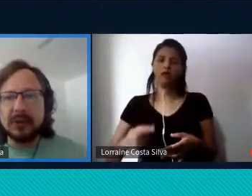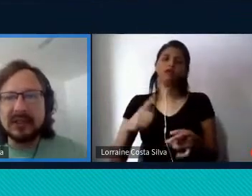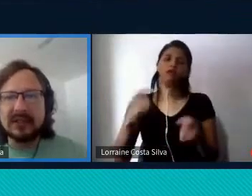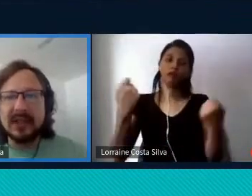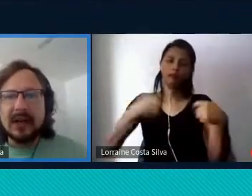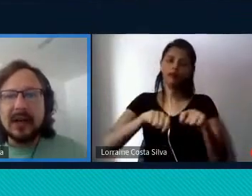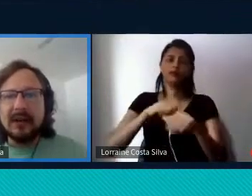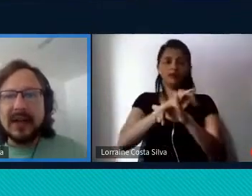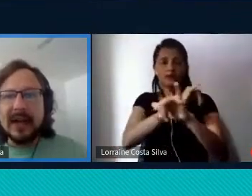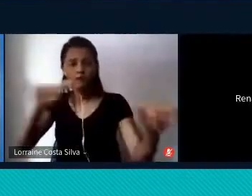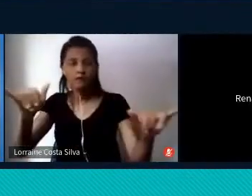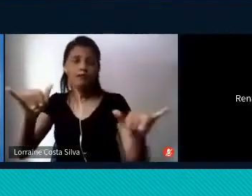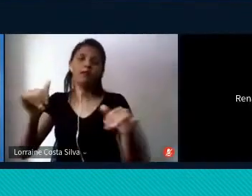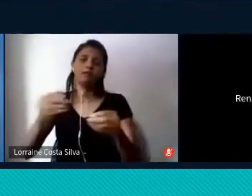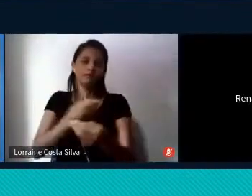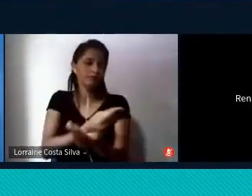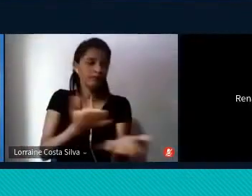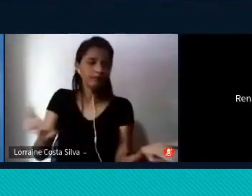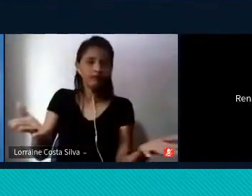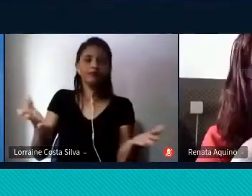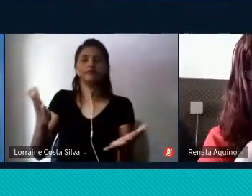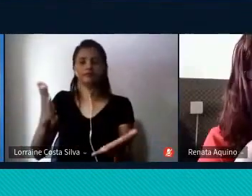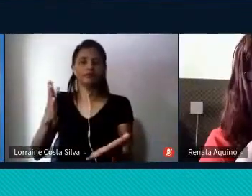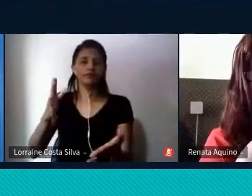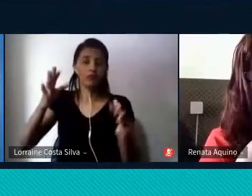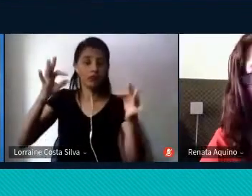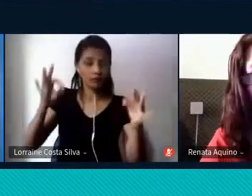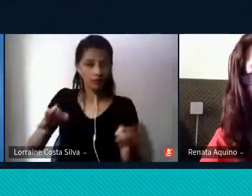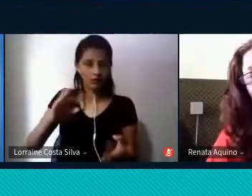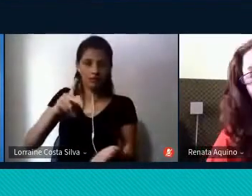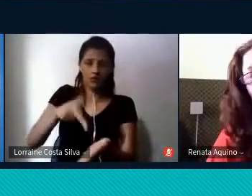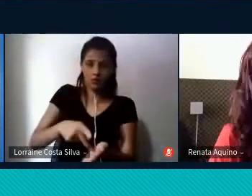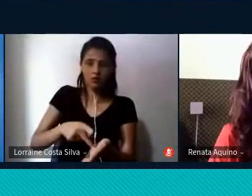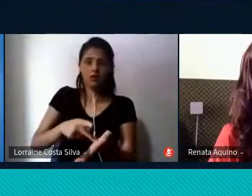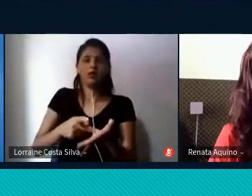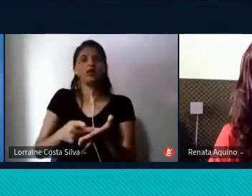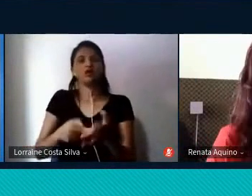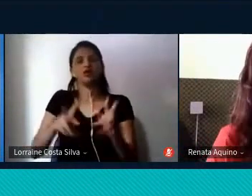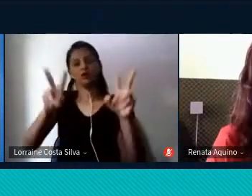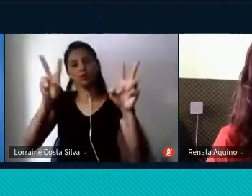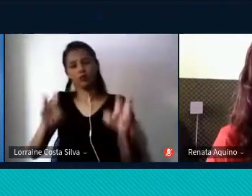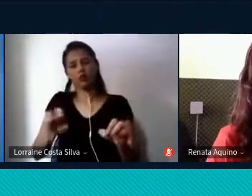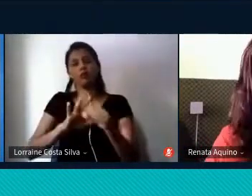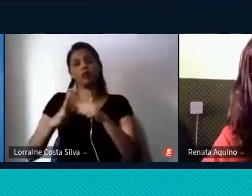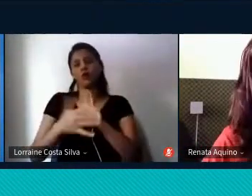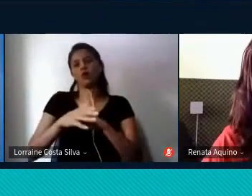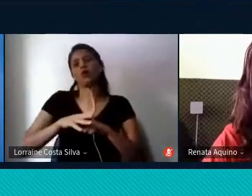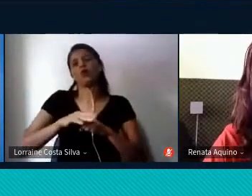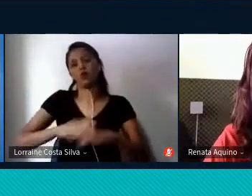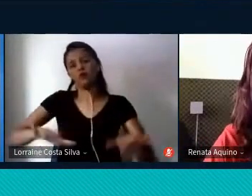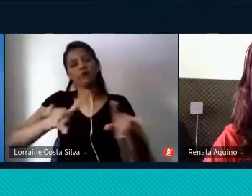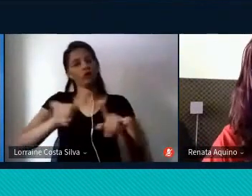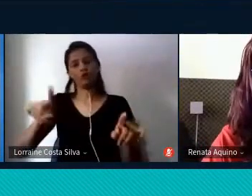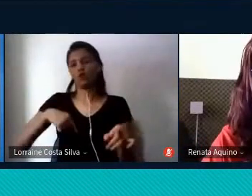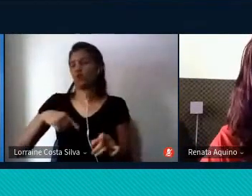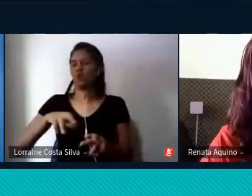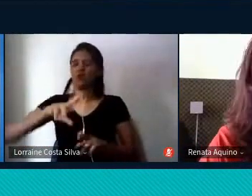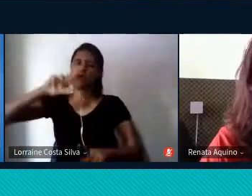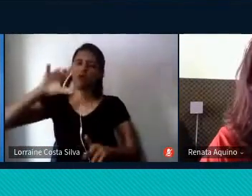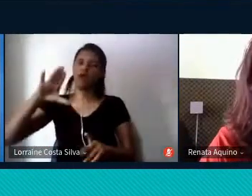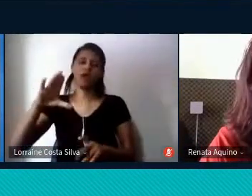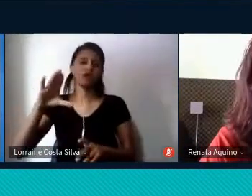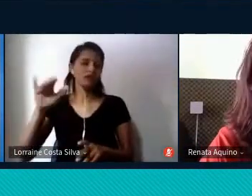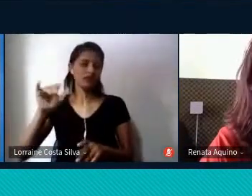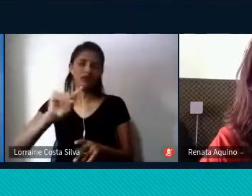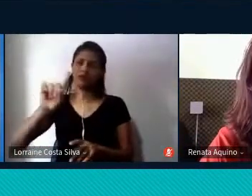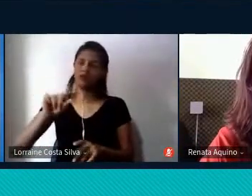informações confiáveis sobre Covid, não é necessariamente a ciência, né, isso está ligado, pode